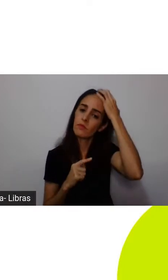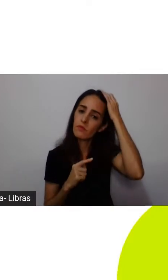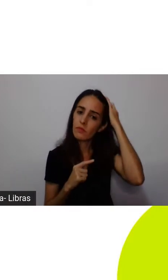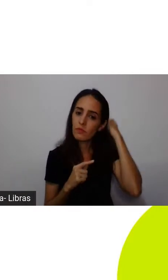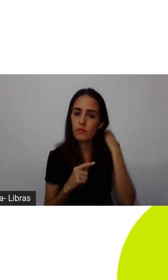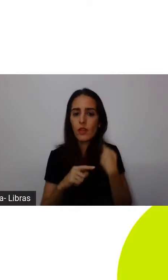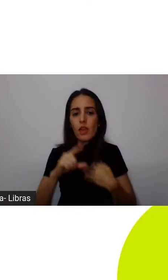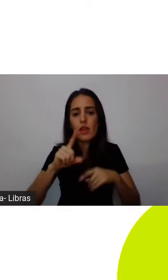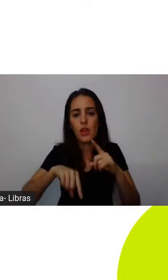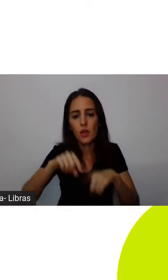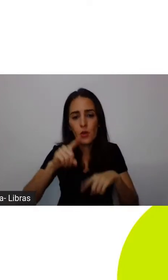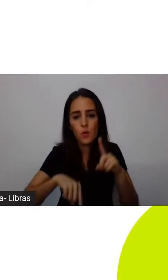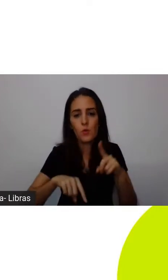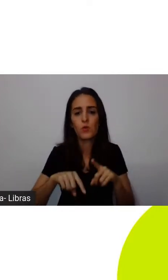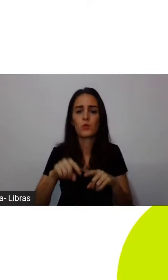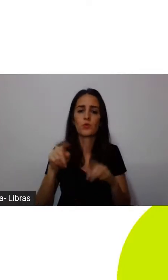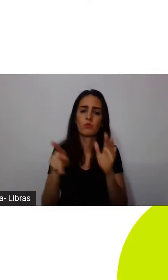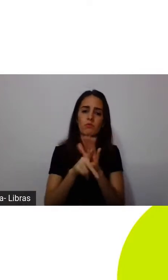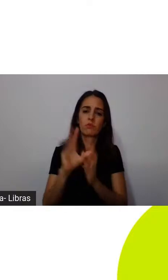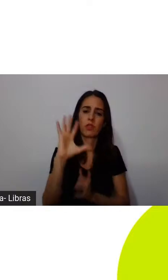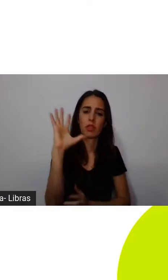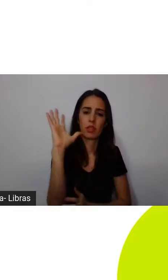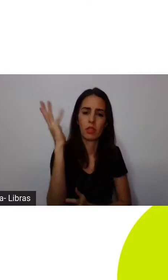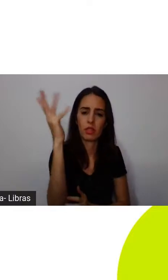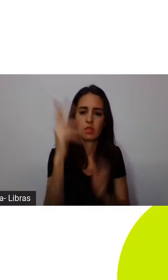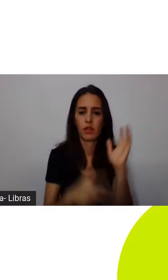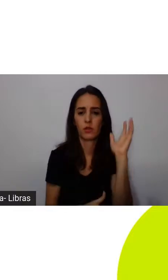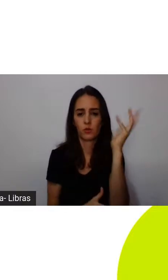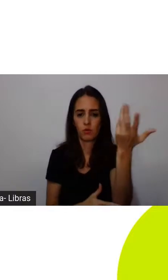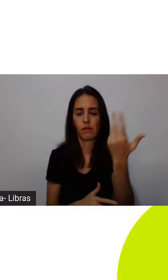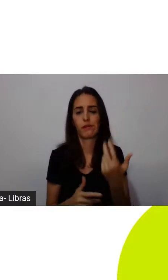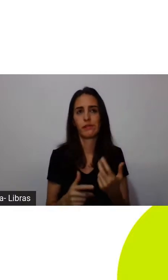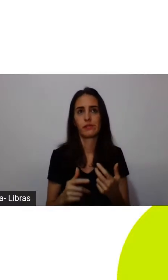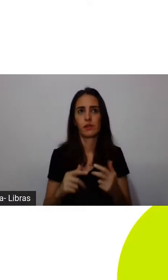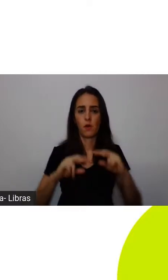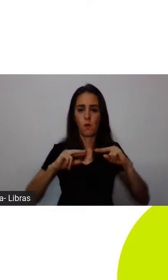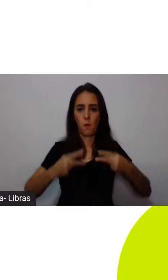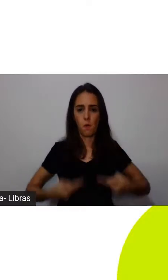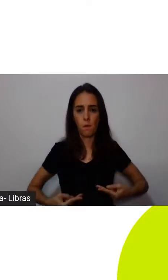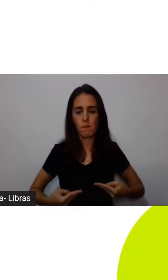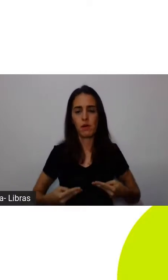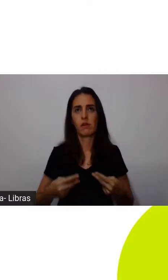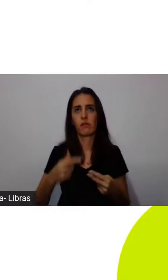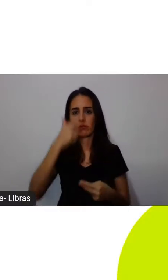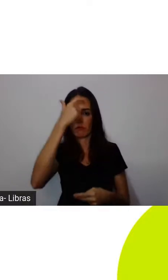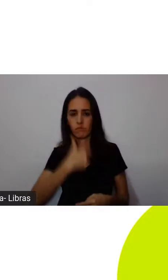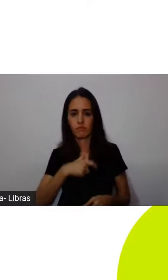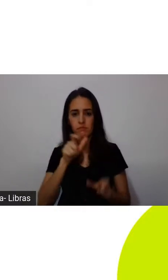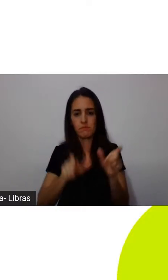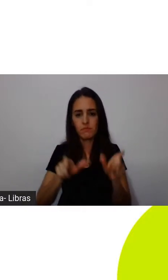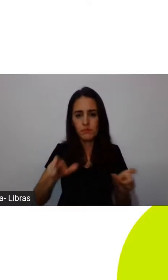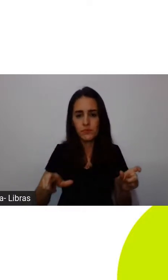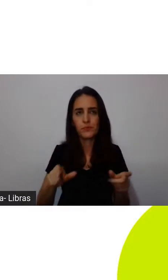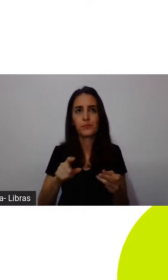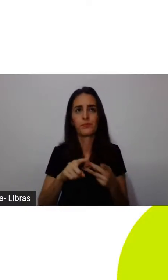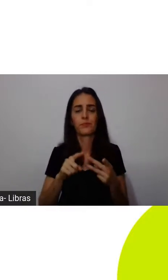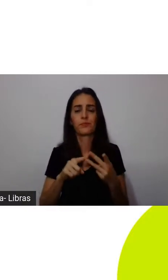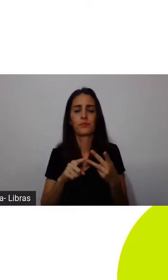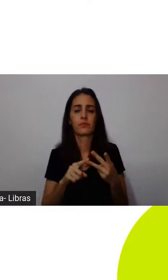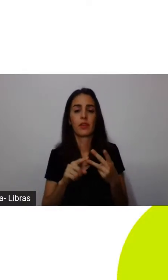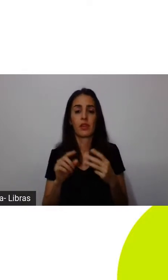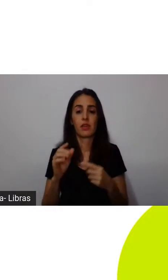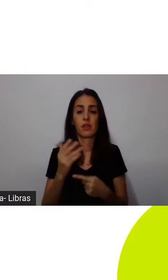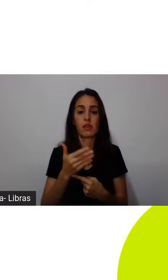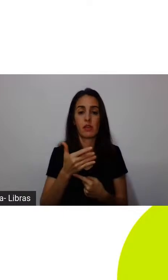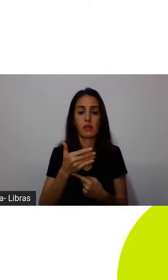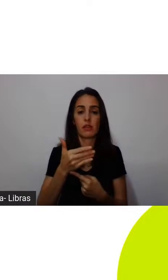recursos, sejam eles ambientais, humanos, tecnológicos, enfim. Então, gente passaria a pensar menos num